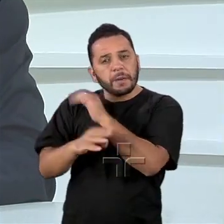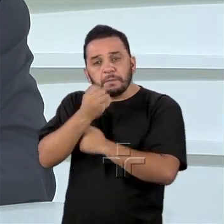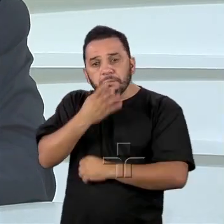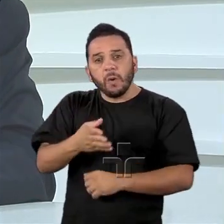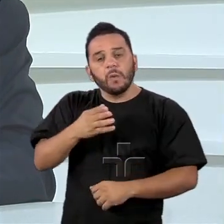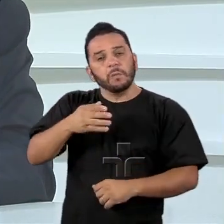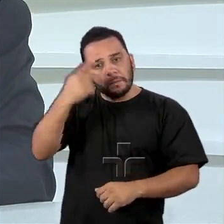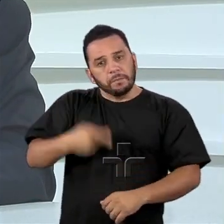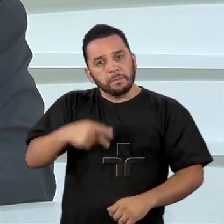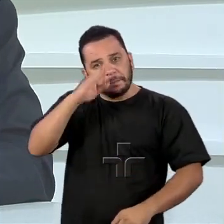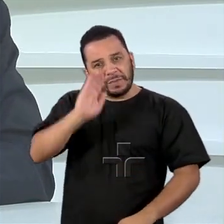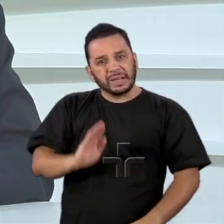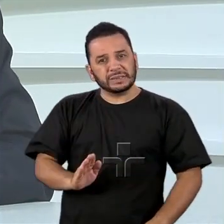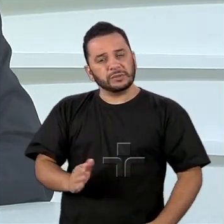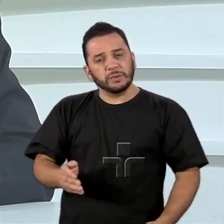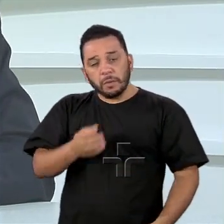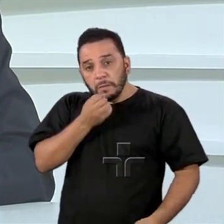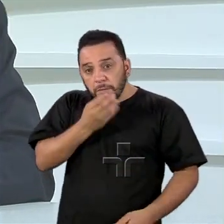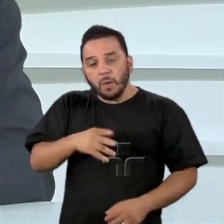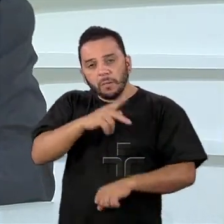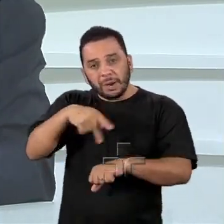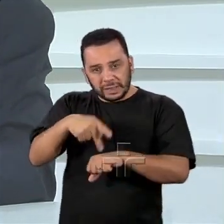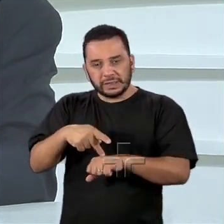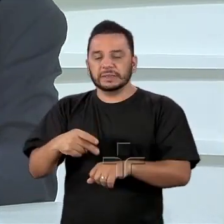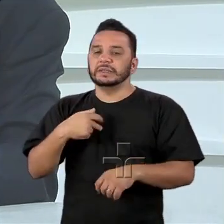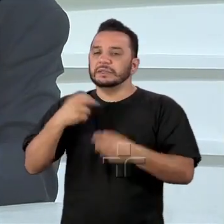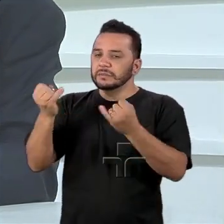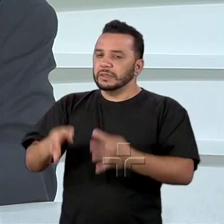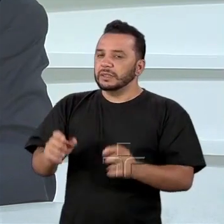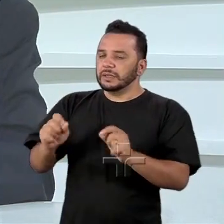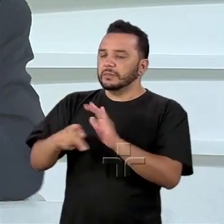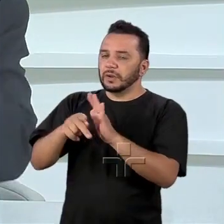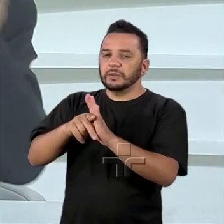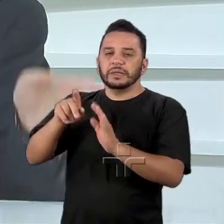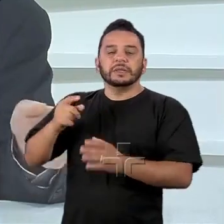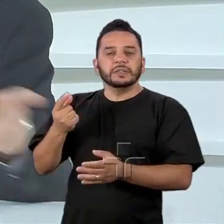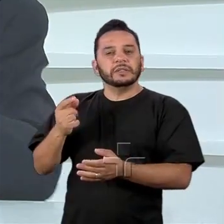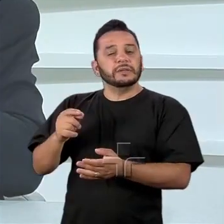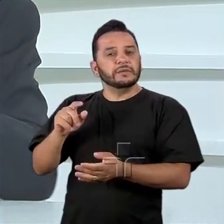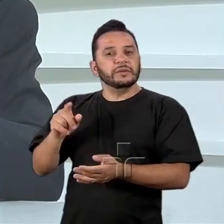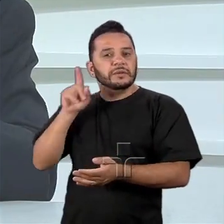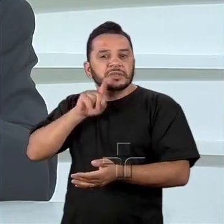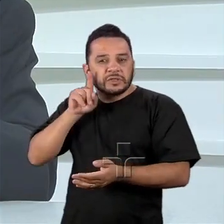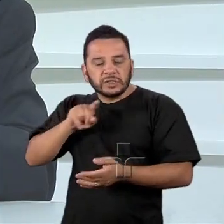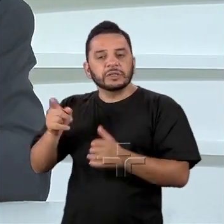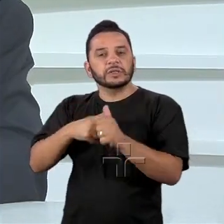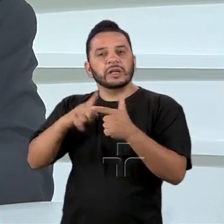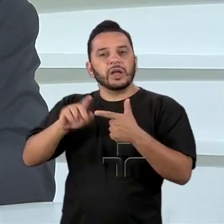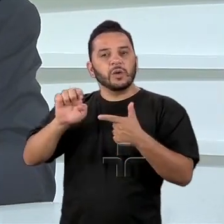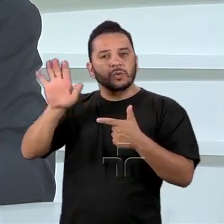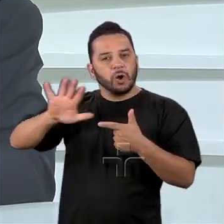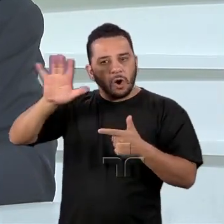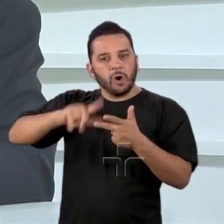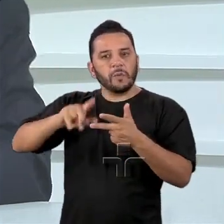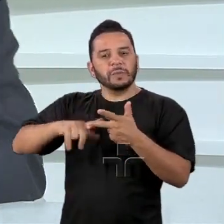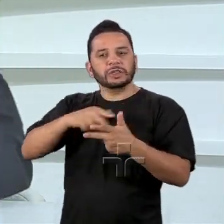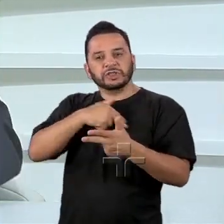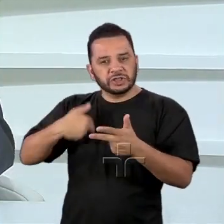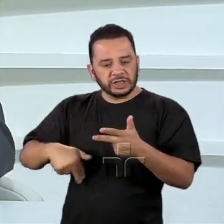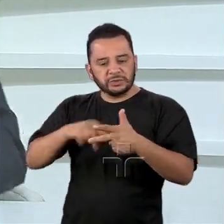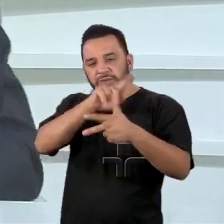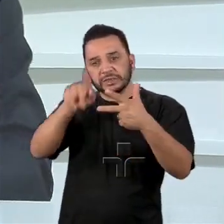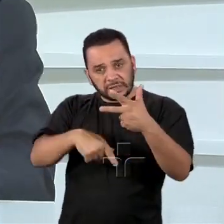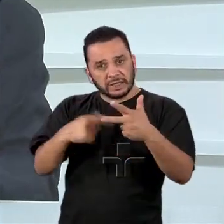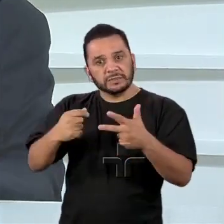questão. Isso vale tanto para investimentos dos Estados Unidos, da Europa para a China, não há diferença. Você concorda que a integração sul